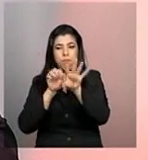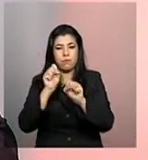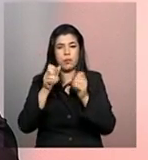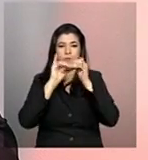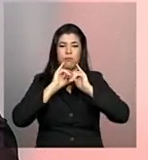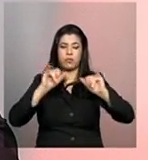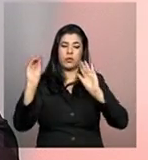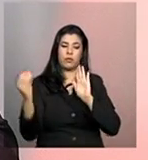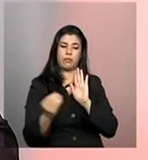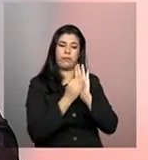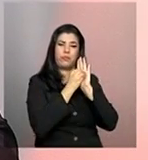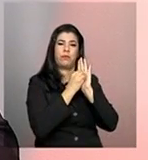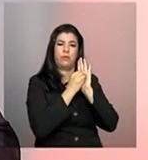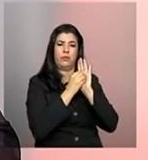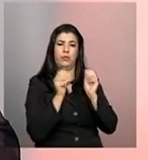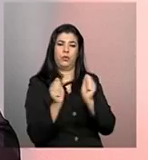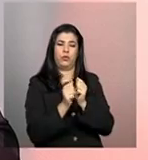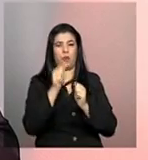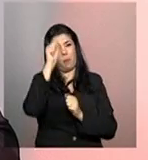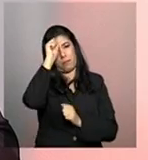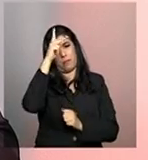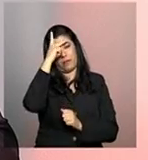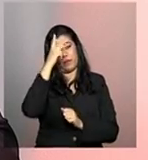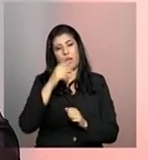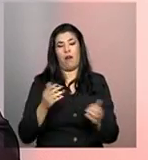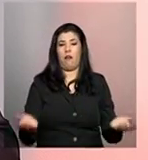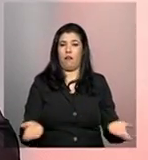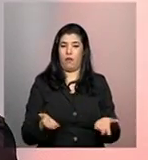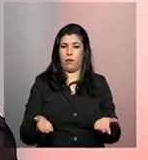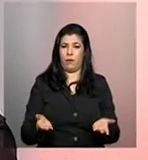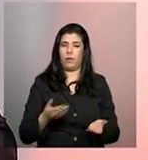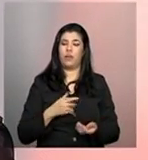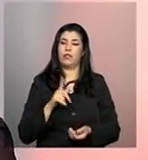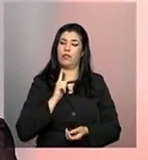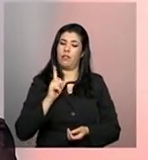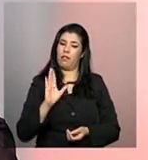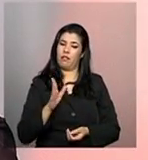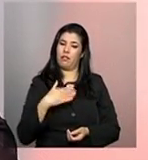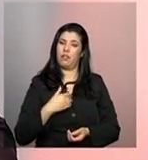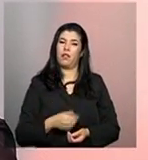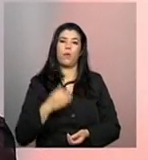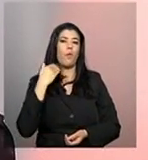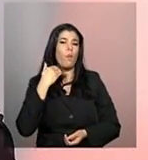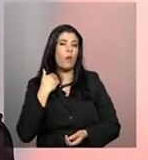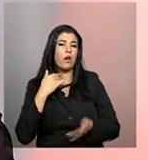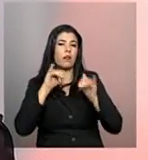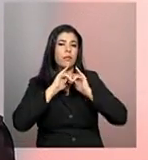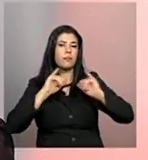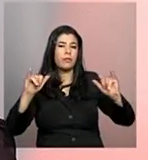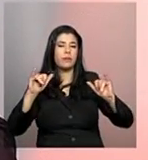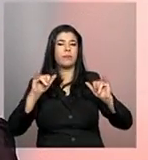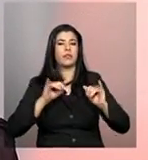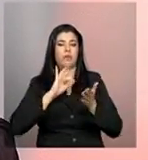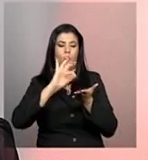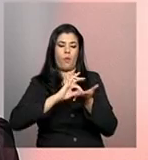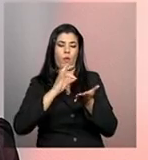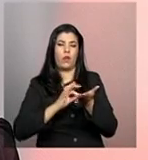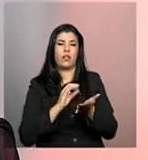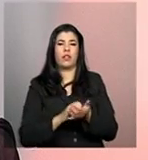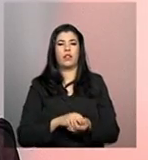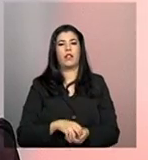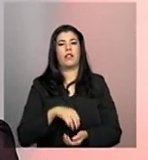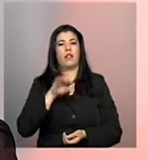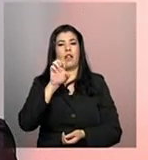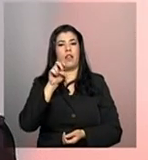prefeituras. Agora, com essas informações, todas essas entidades têm, ou elas são inscritas como entidades de